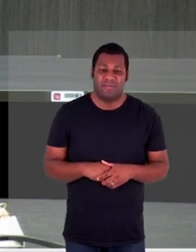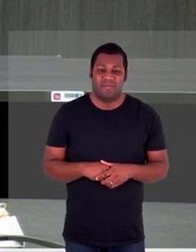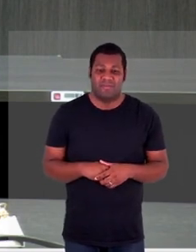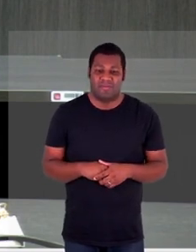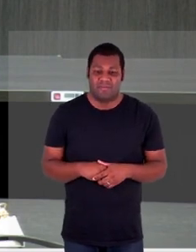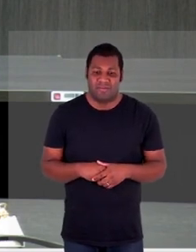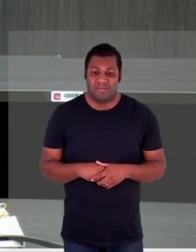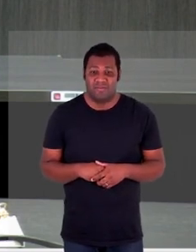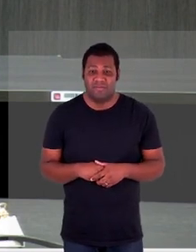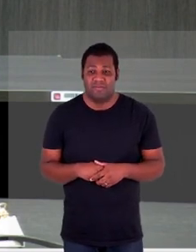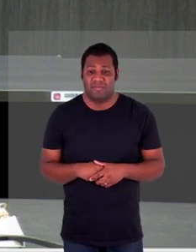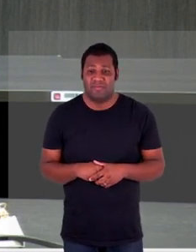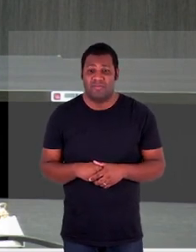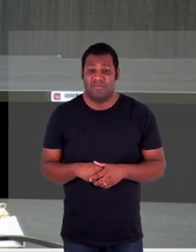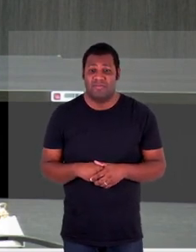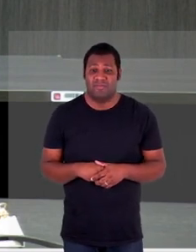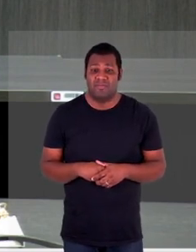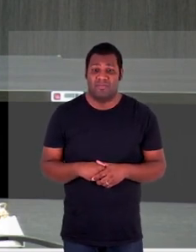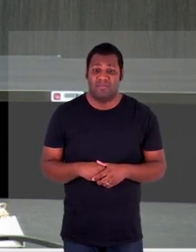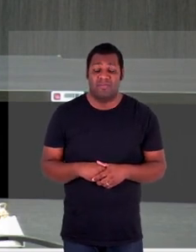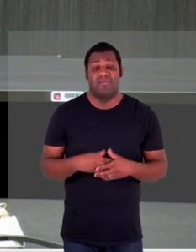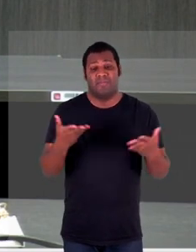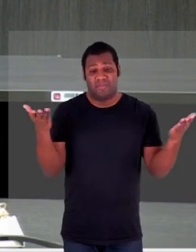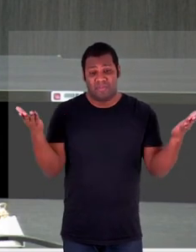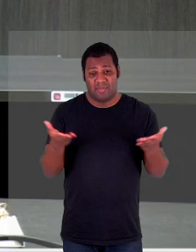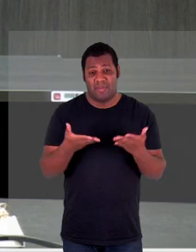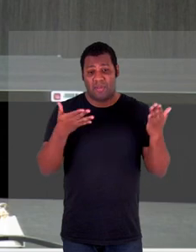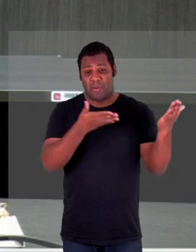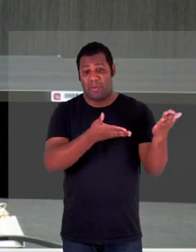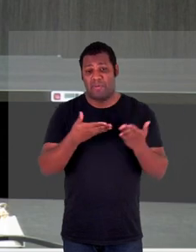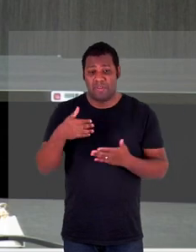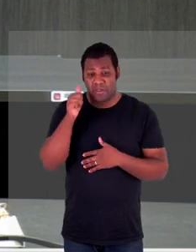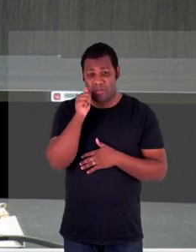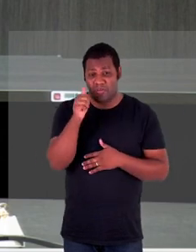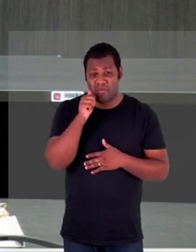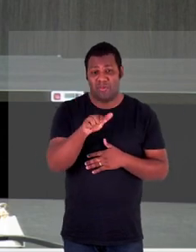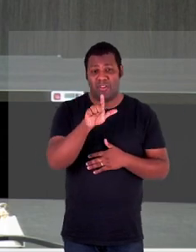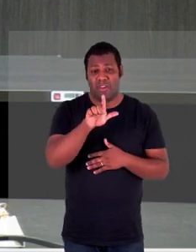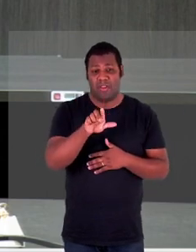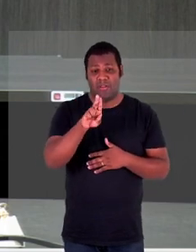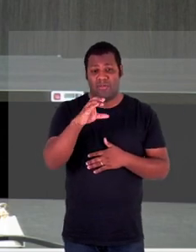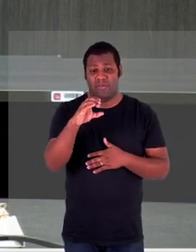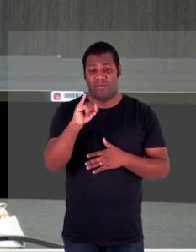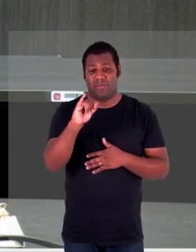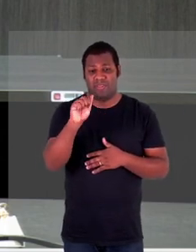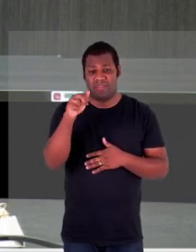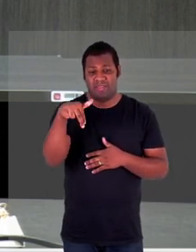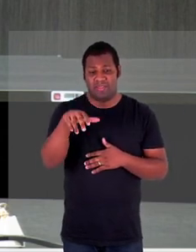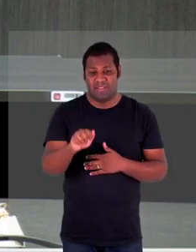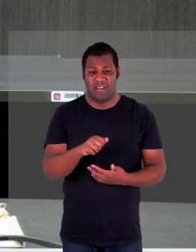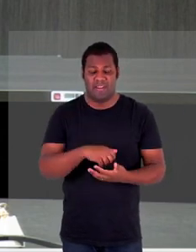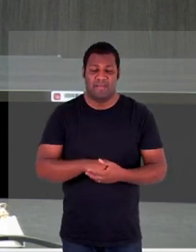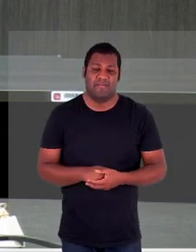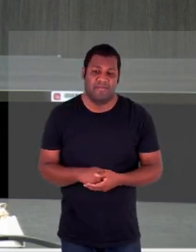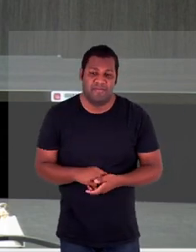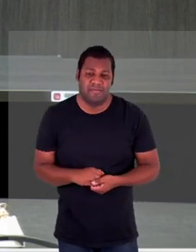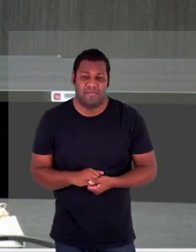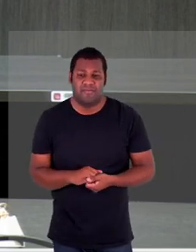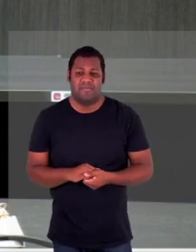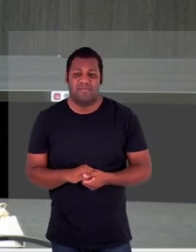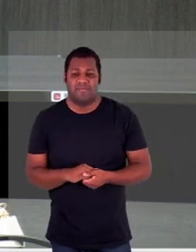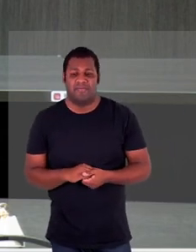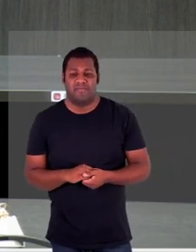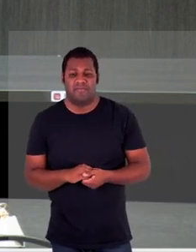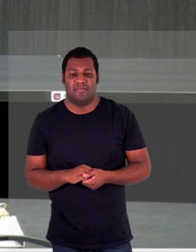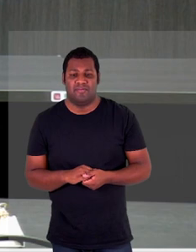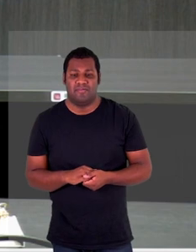abordagem agora eu vou passar a palavra para a Luciana para anunciar nossa próxima palestrante que está